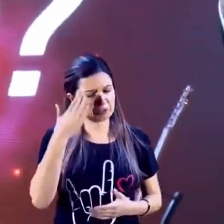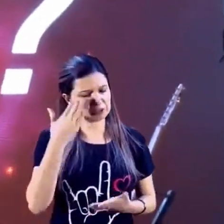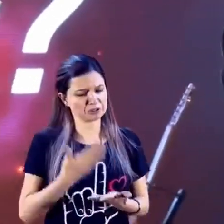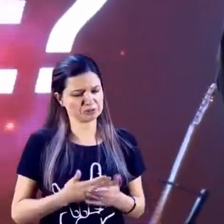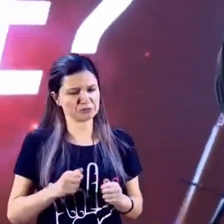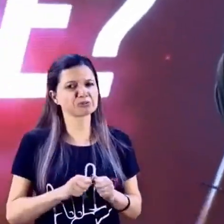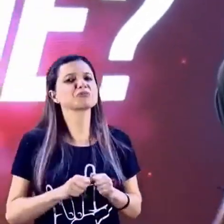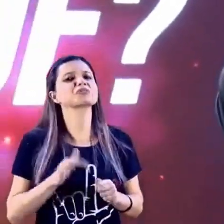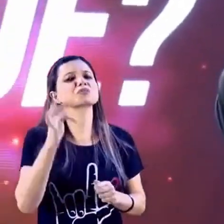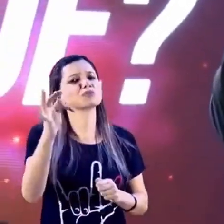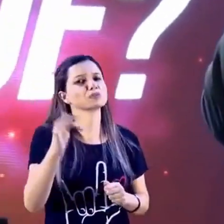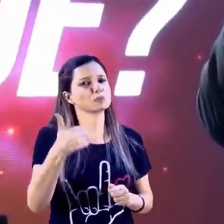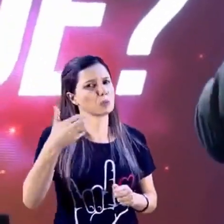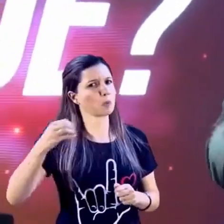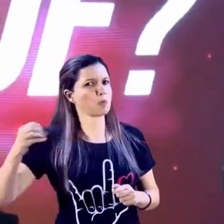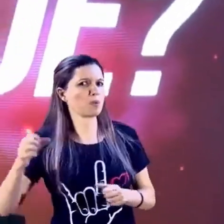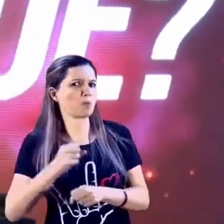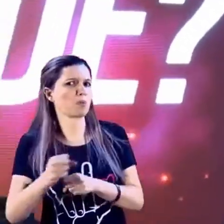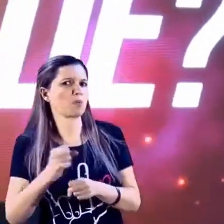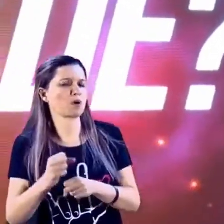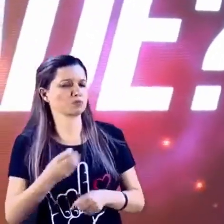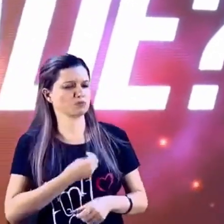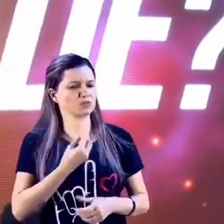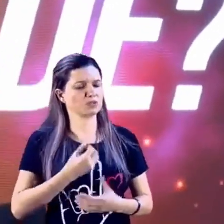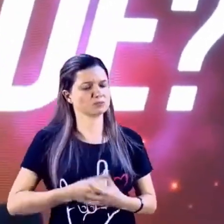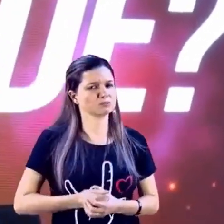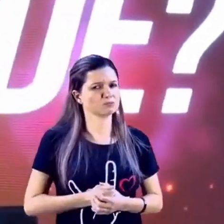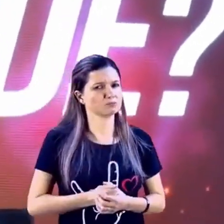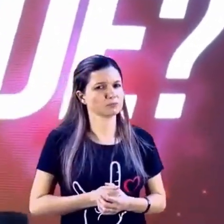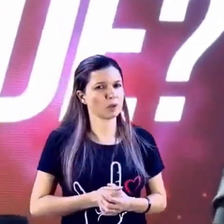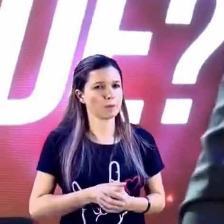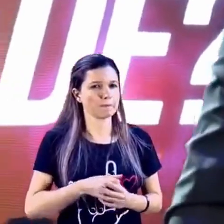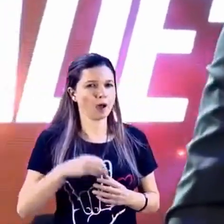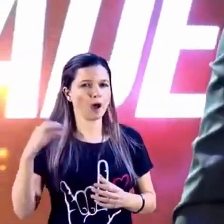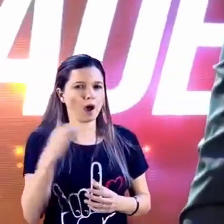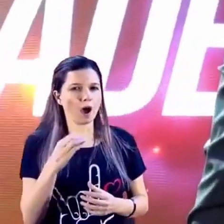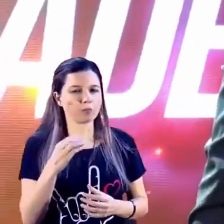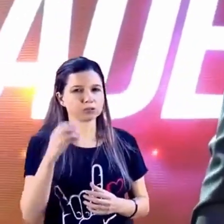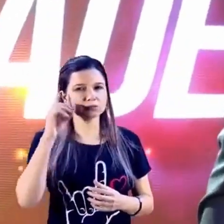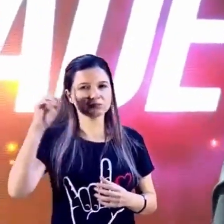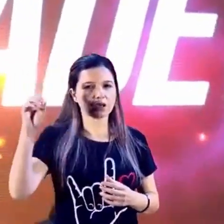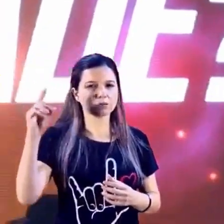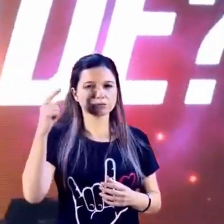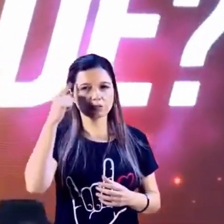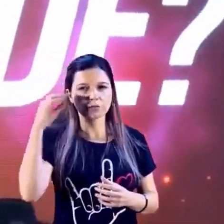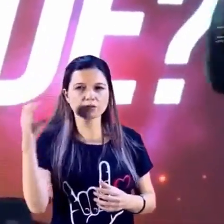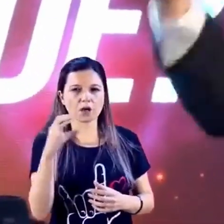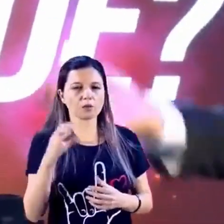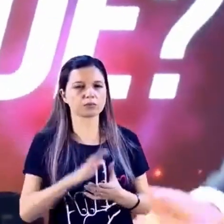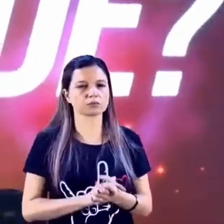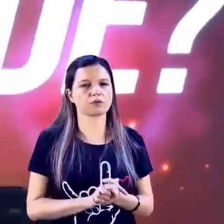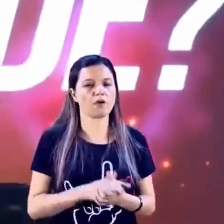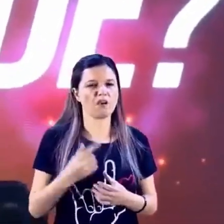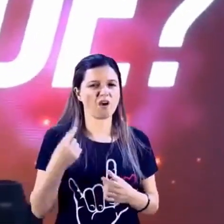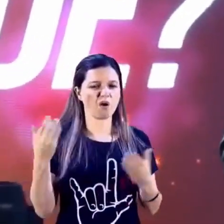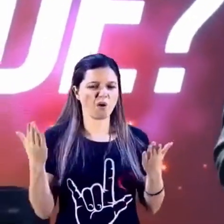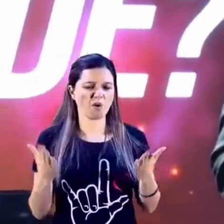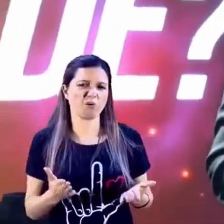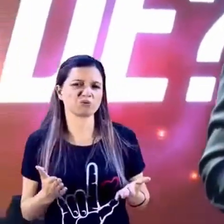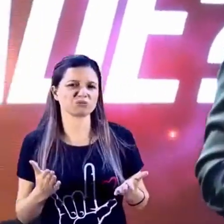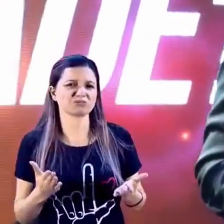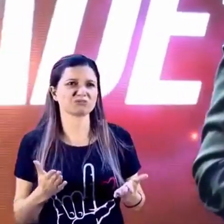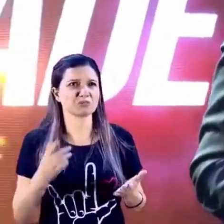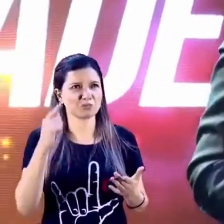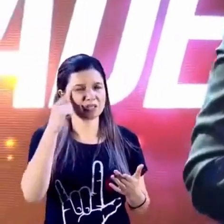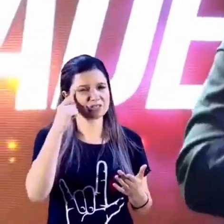Deus é um dia. Para Deus é um segundo. Pastor, já faz dois meses que nós estamos em quarentena. Será quantos dias nós estamos em quarentena?